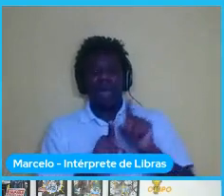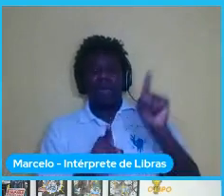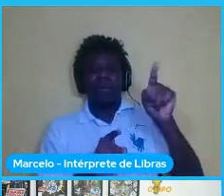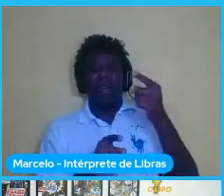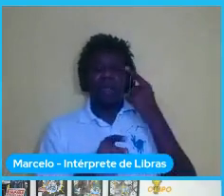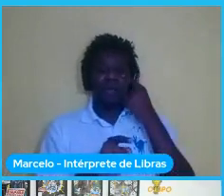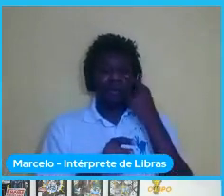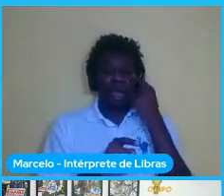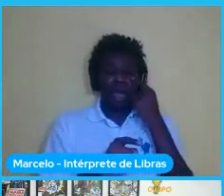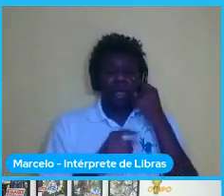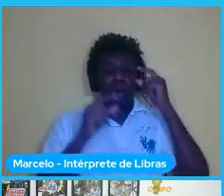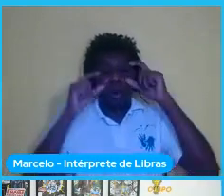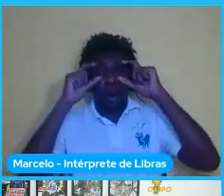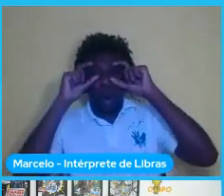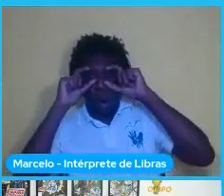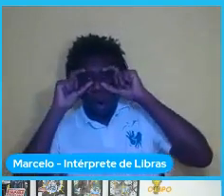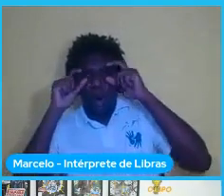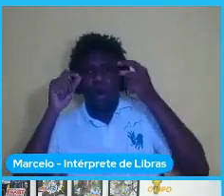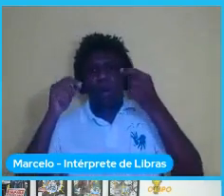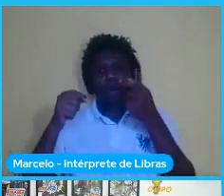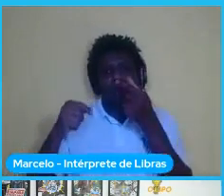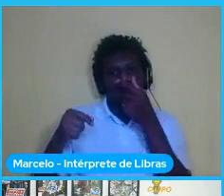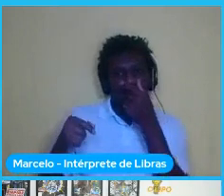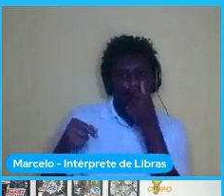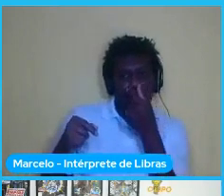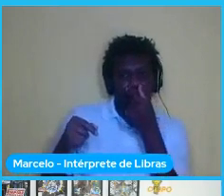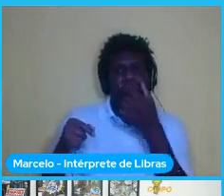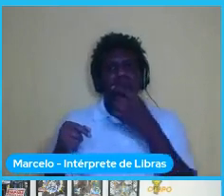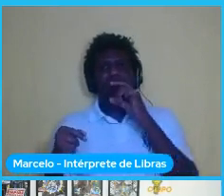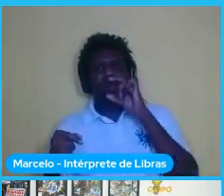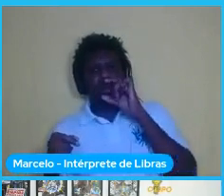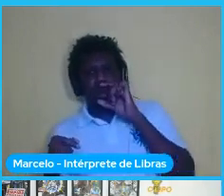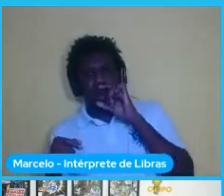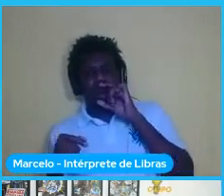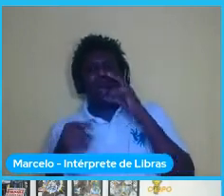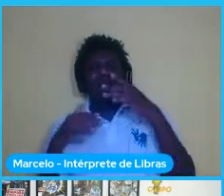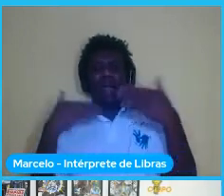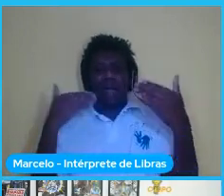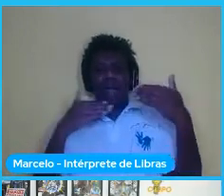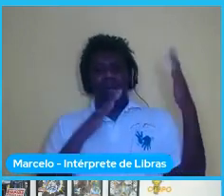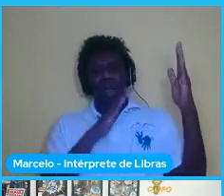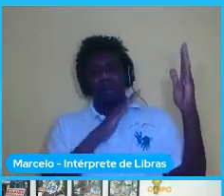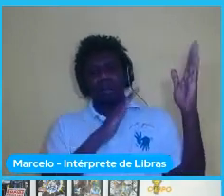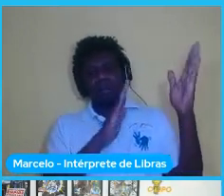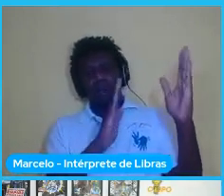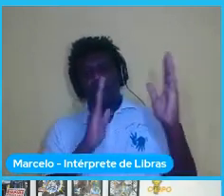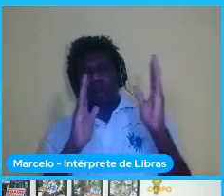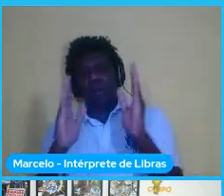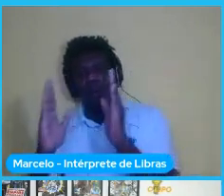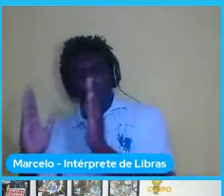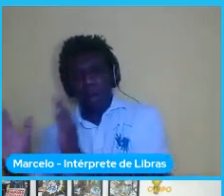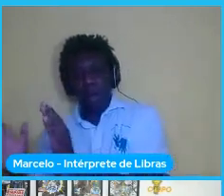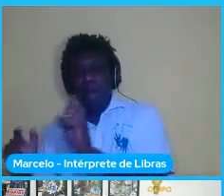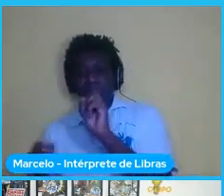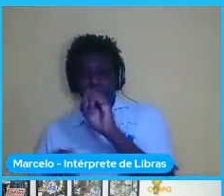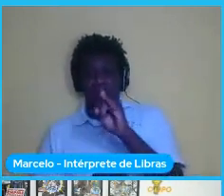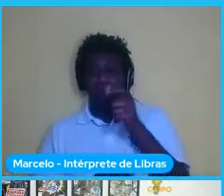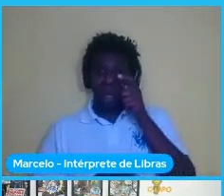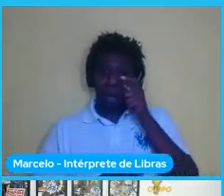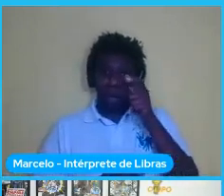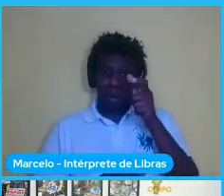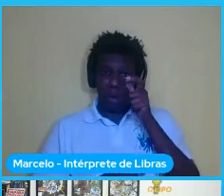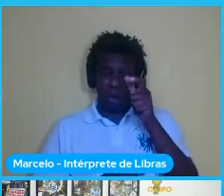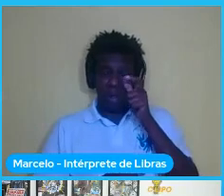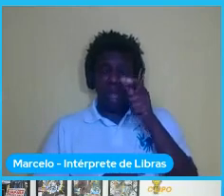boca e assim por diante e aí depois cor e assim ela segue para quem tem curiosidade eu deixei essas duas